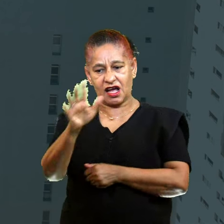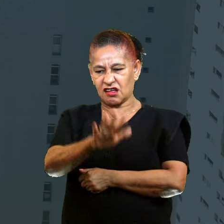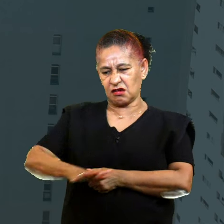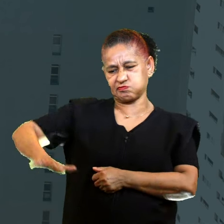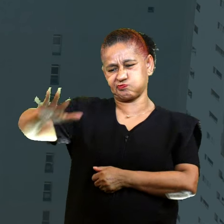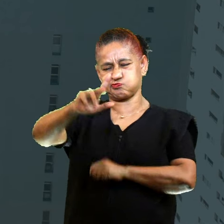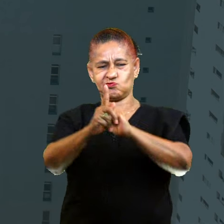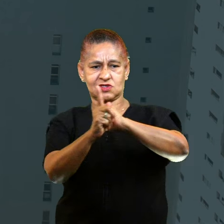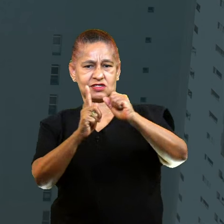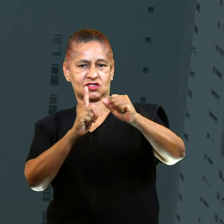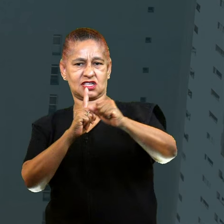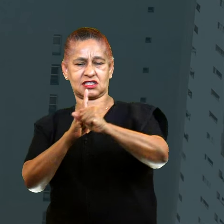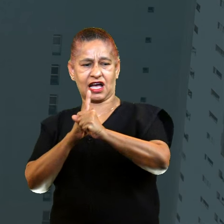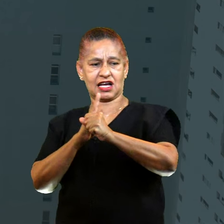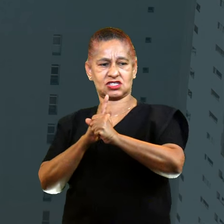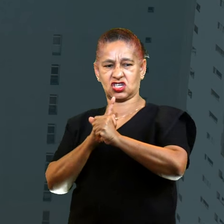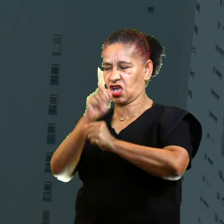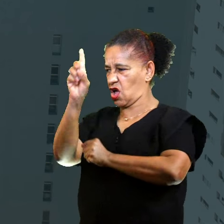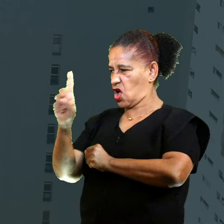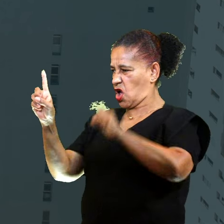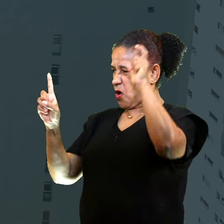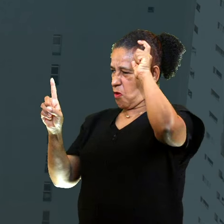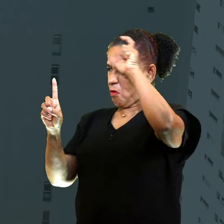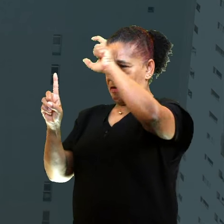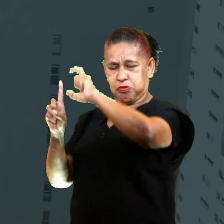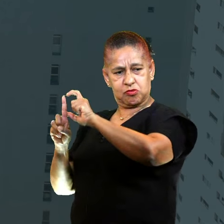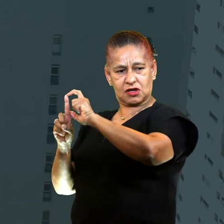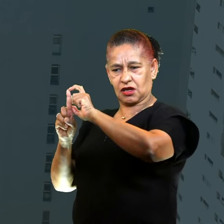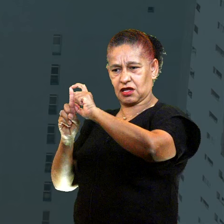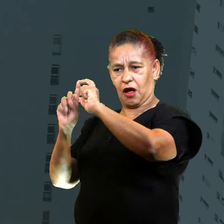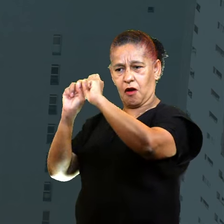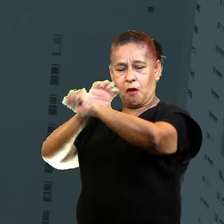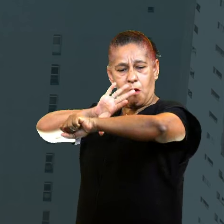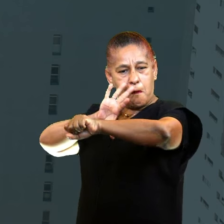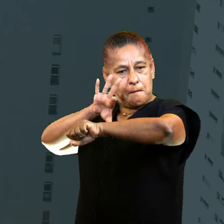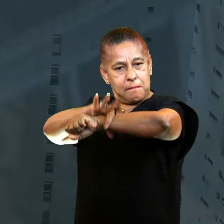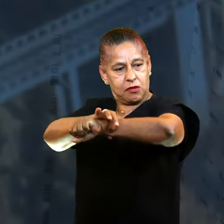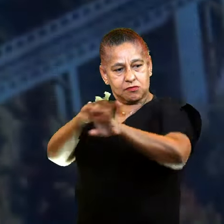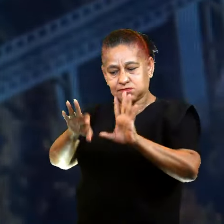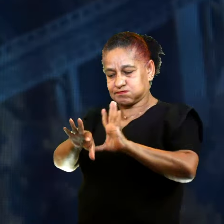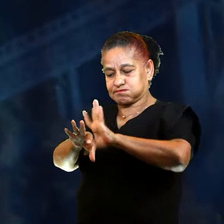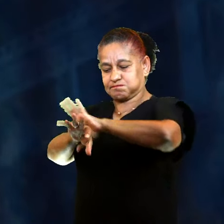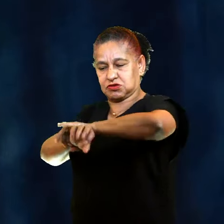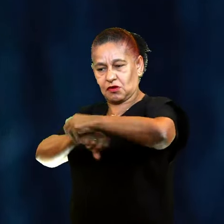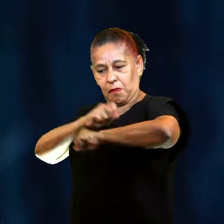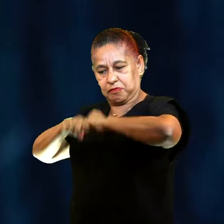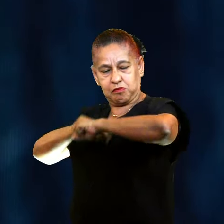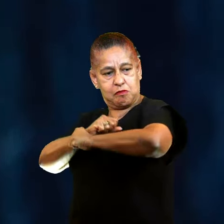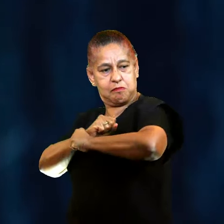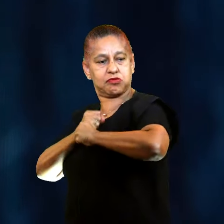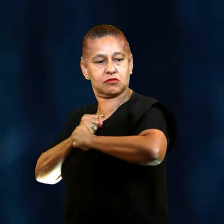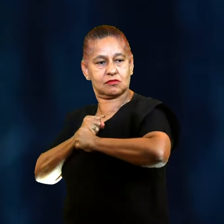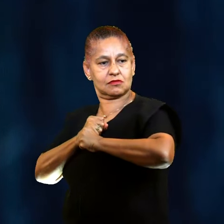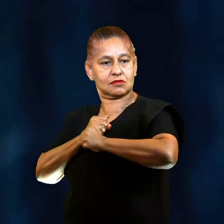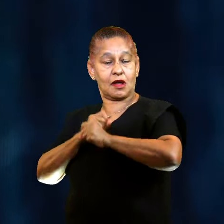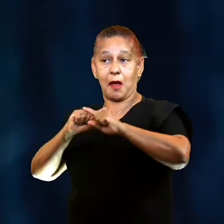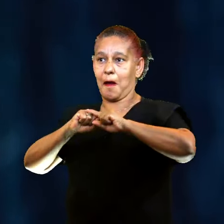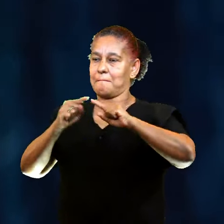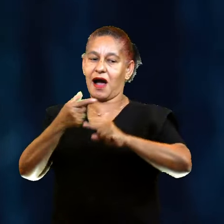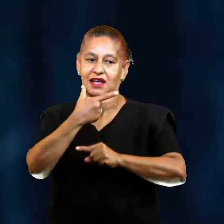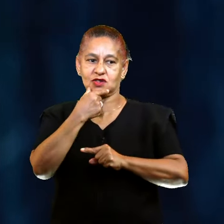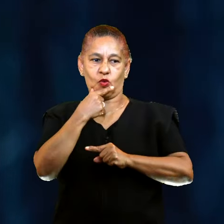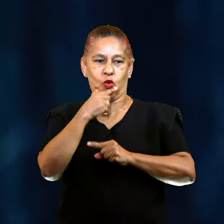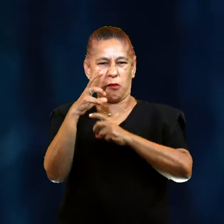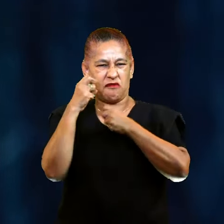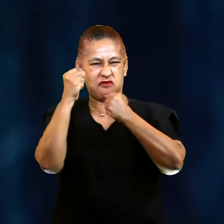Tentava aprisionar aquele homem com correntes, com prisões, E disse que ele quebrava